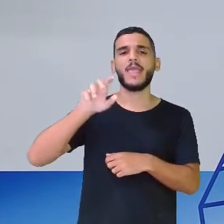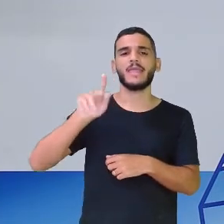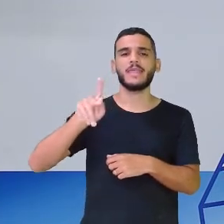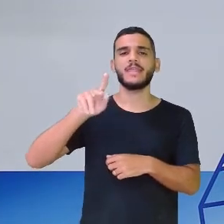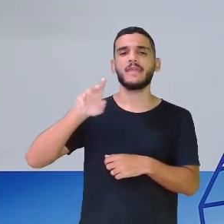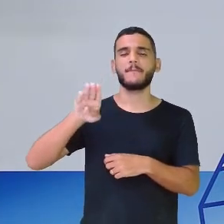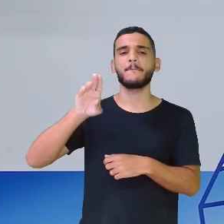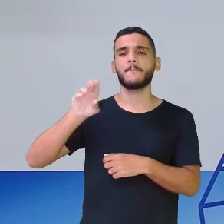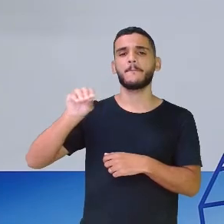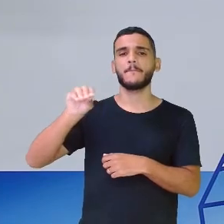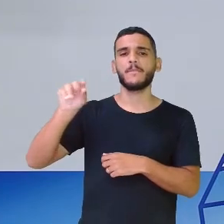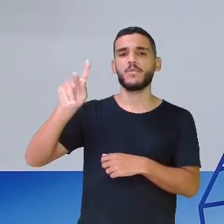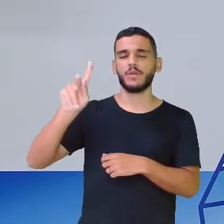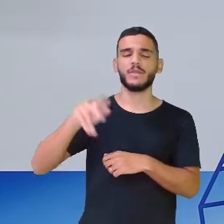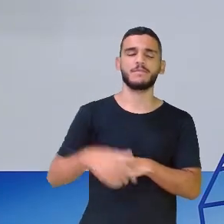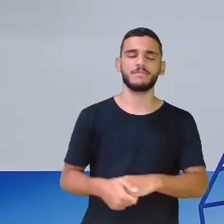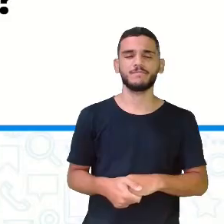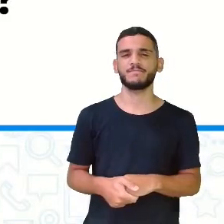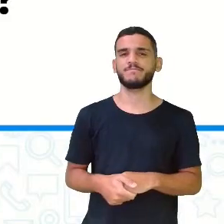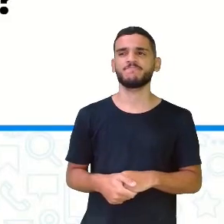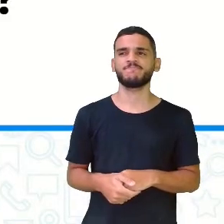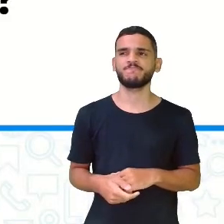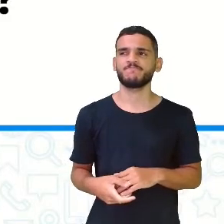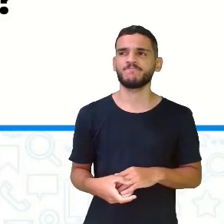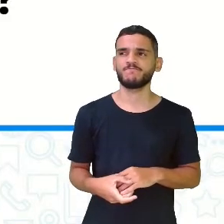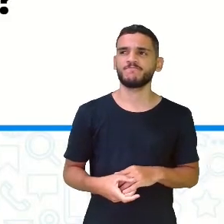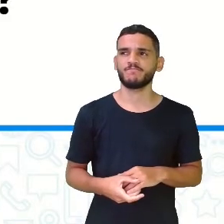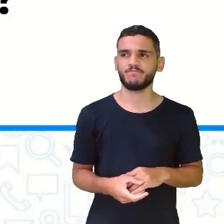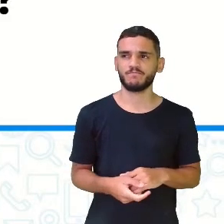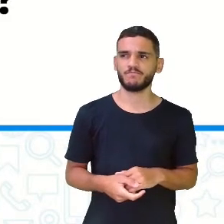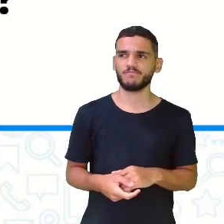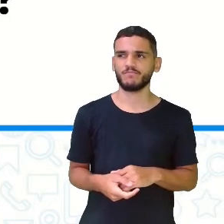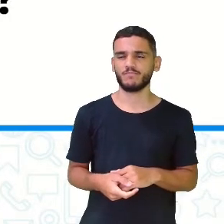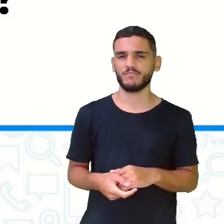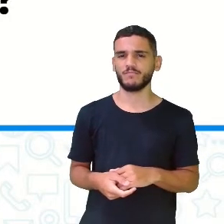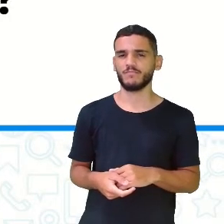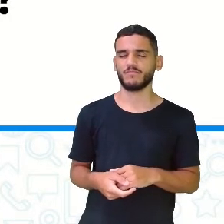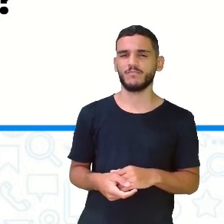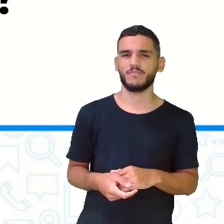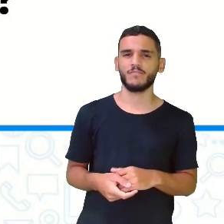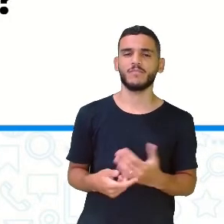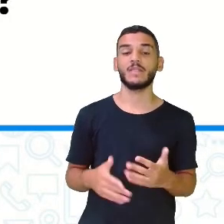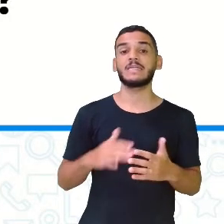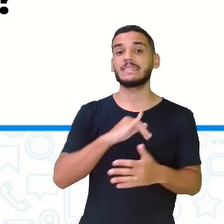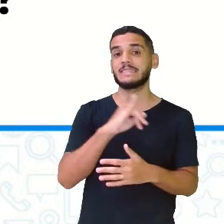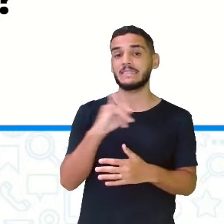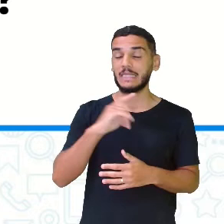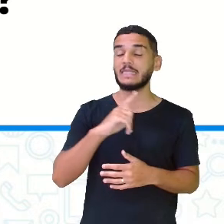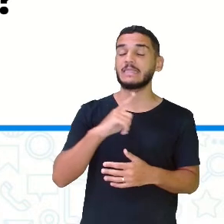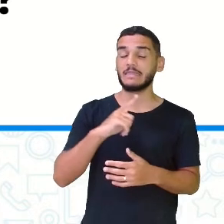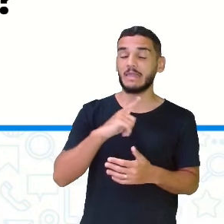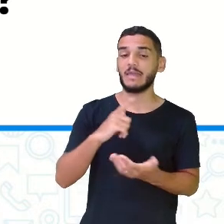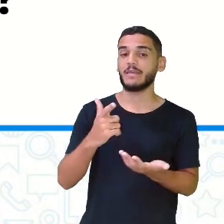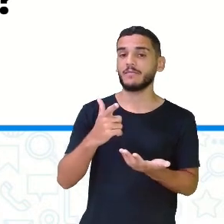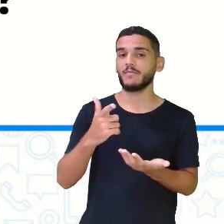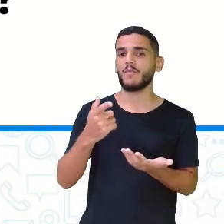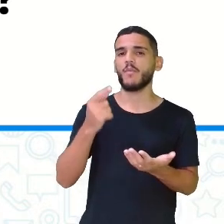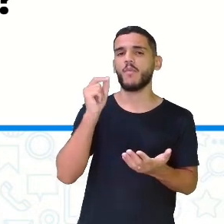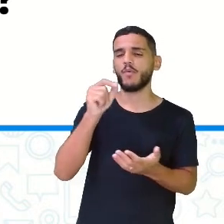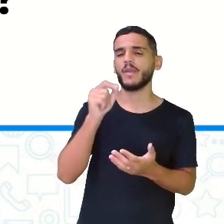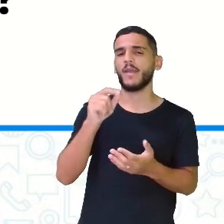Mas vamos iniciar. Quem terá, se tem um caso para ser resolvido, tem que ter alguém